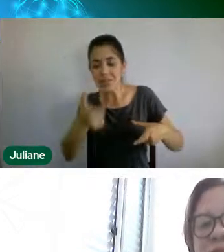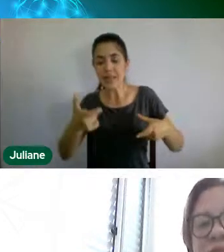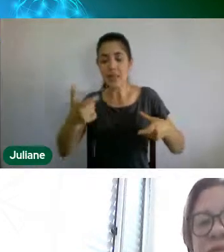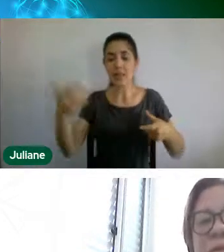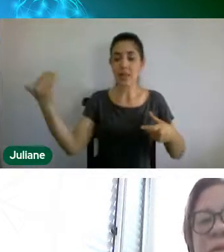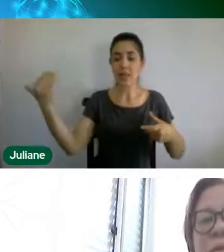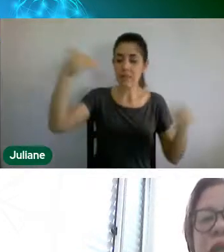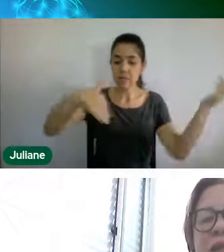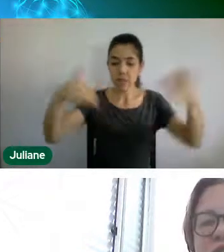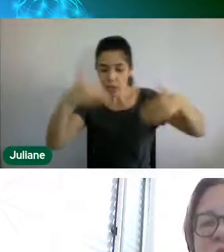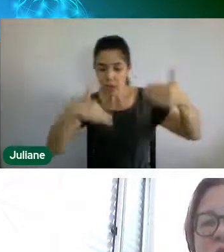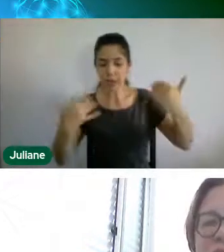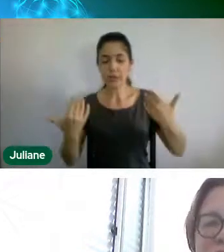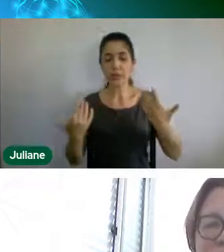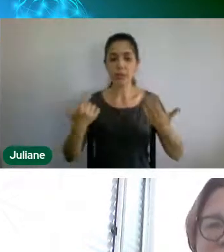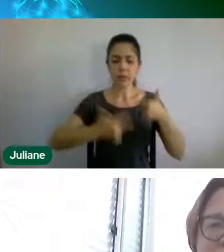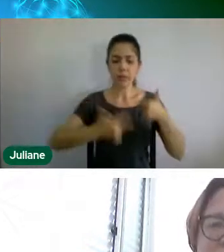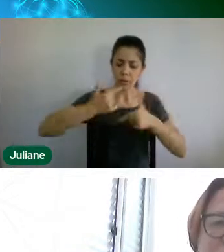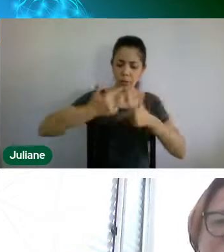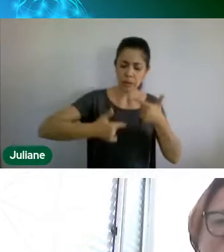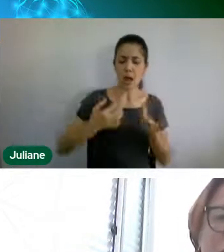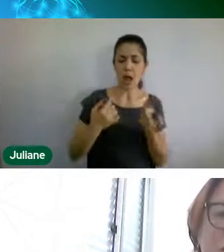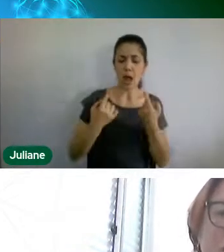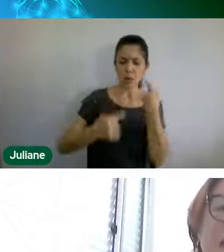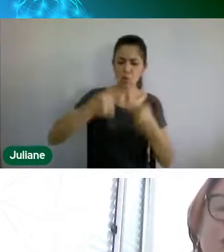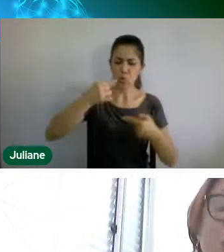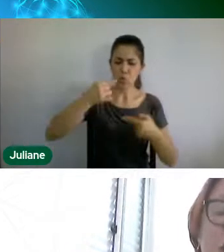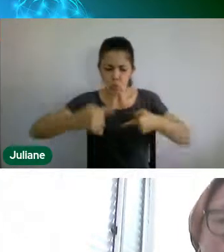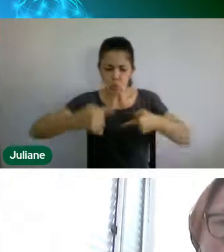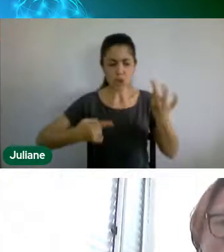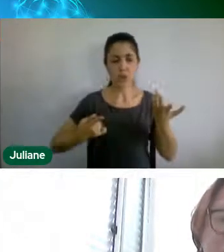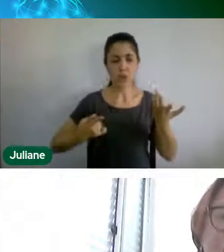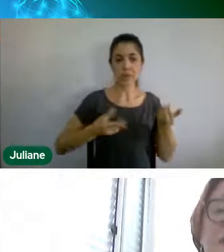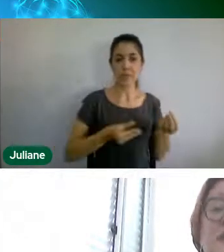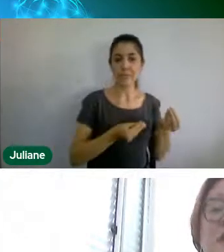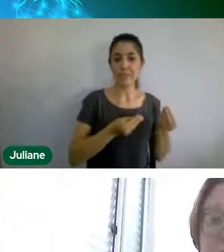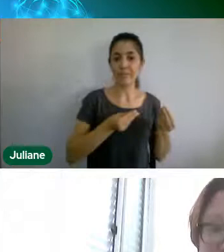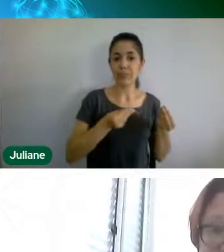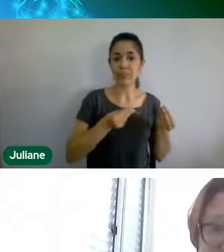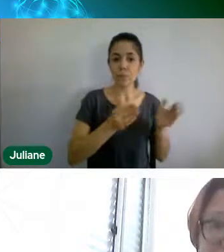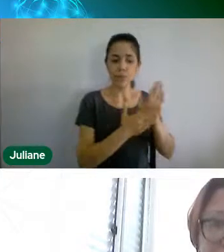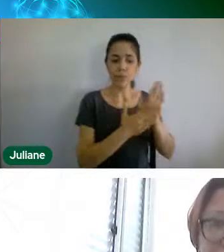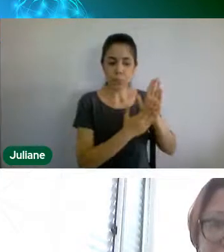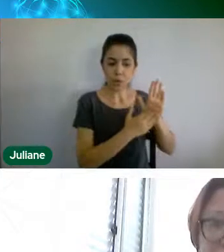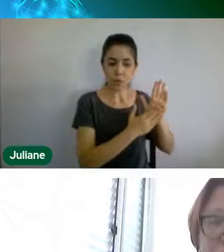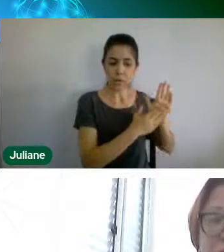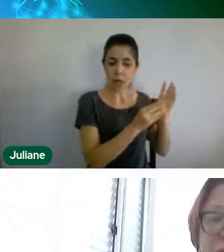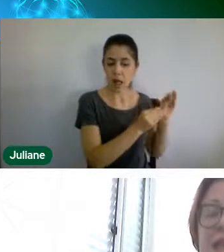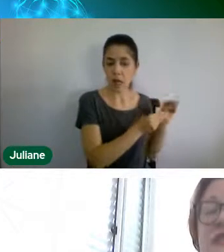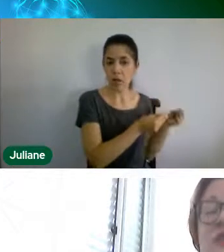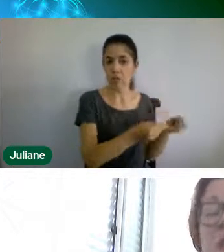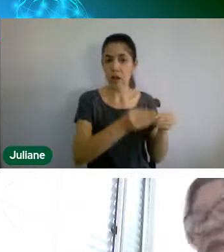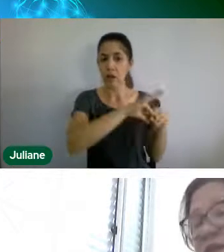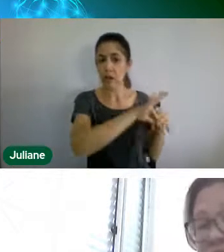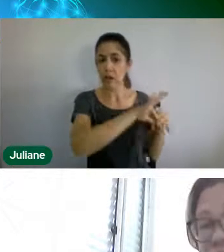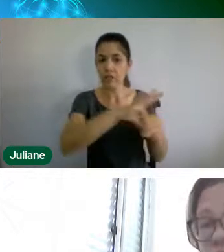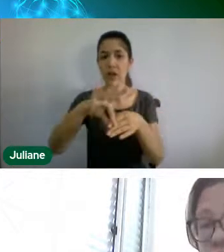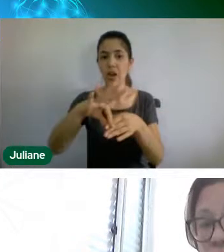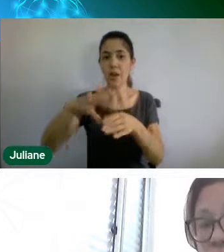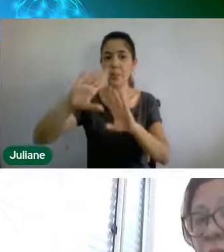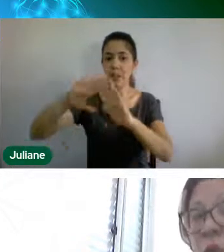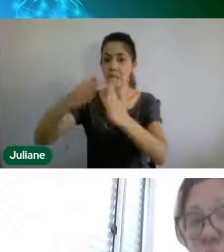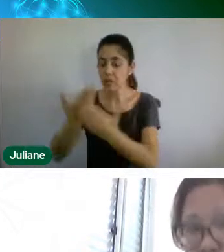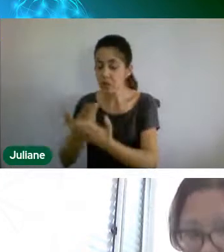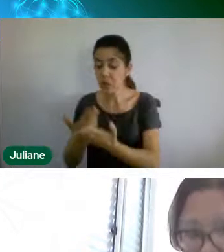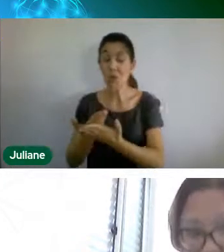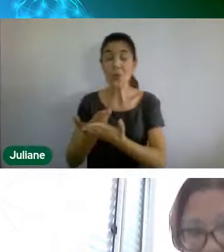propostas para as escolas, a troca, a muita troca, cada escola está fazendo